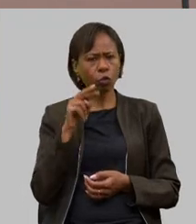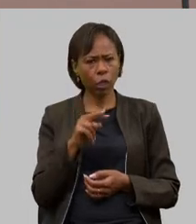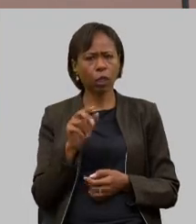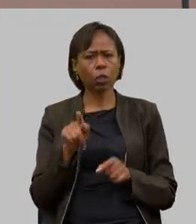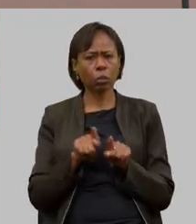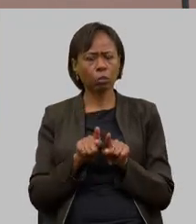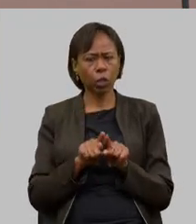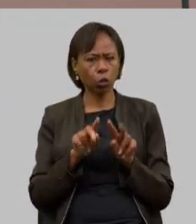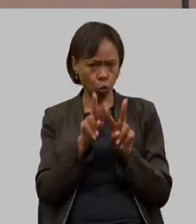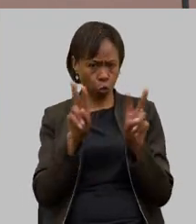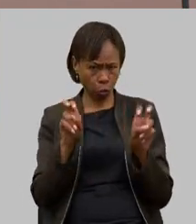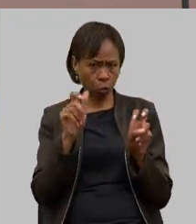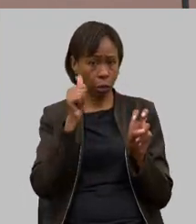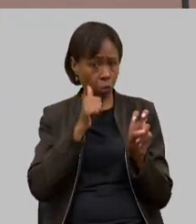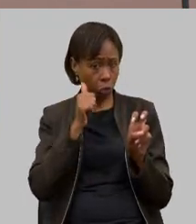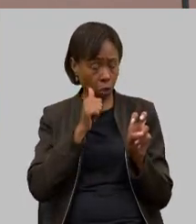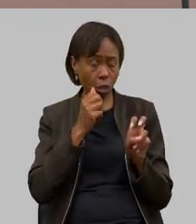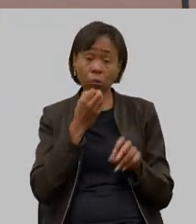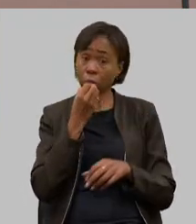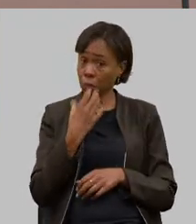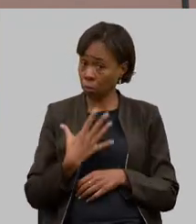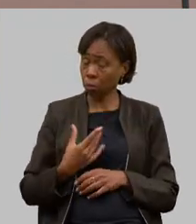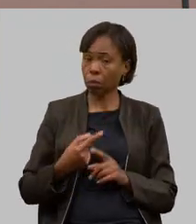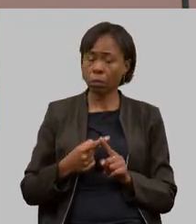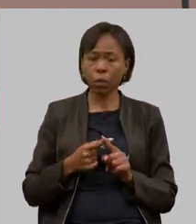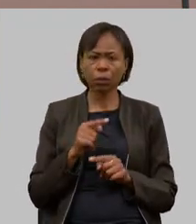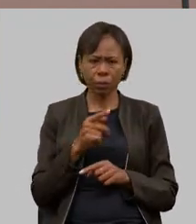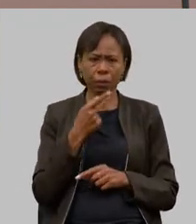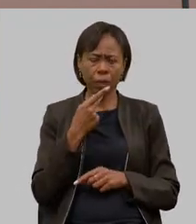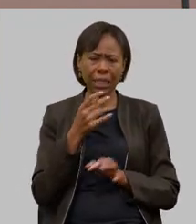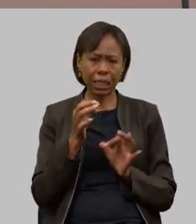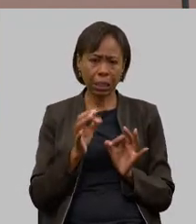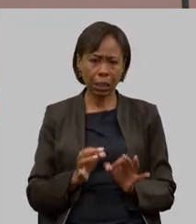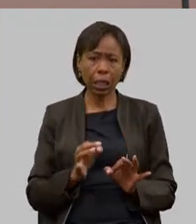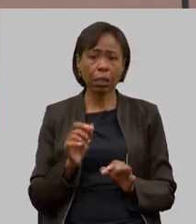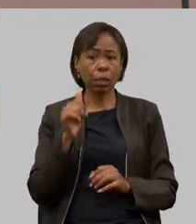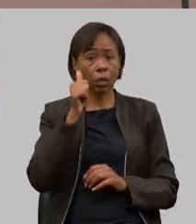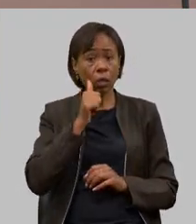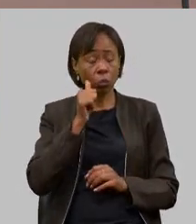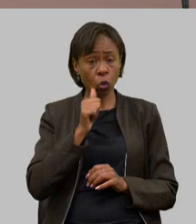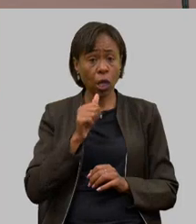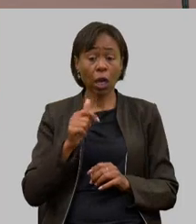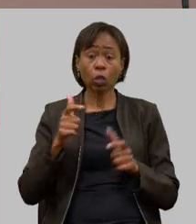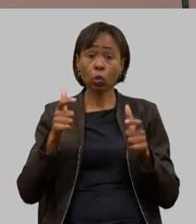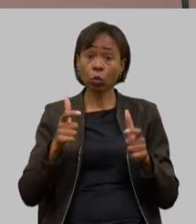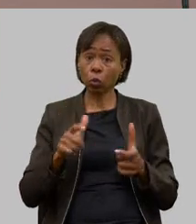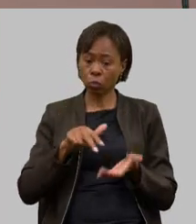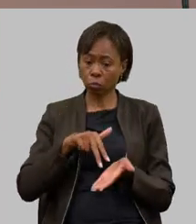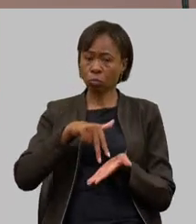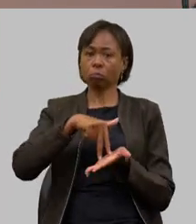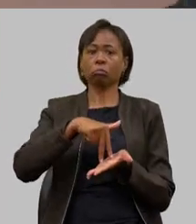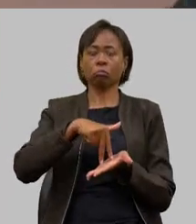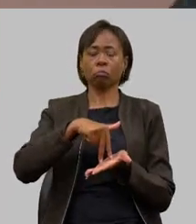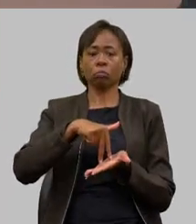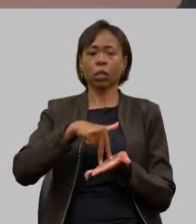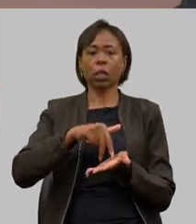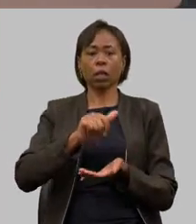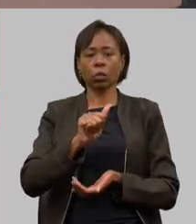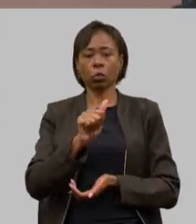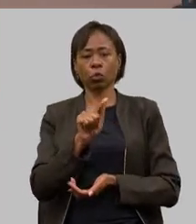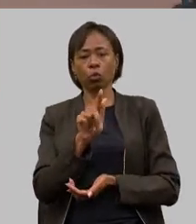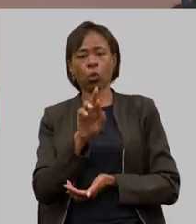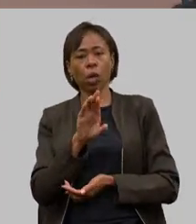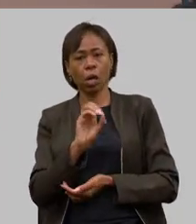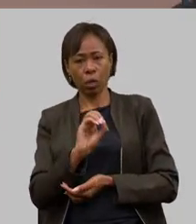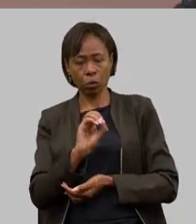olhos você falou muito bem aí a mulher realmente hoje ocupa um espaço é protagonista no agro eu estou aqui é